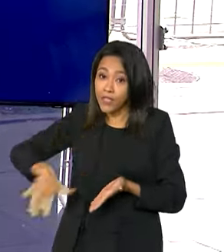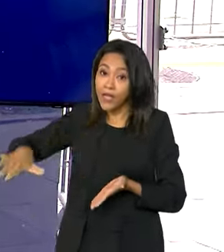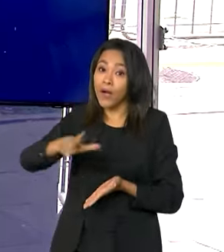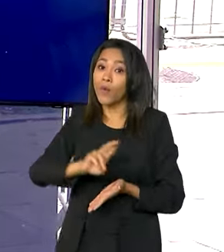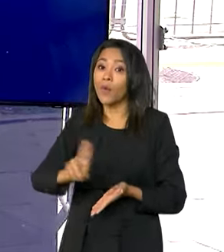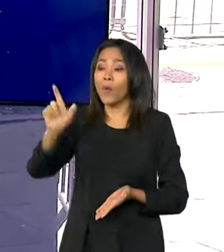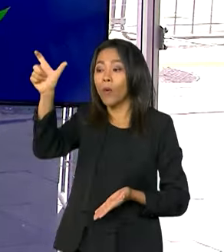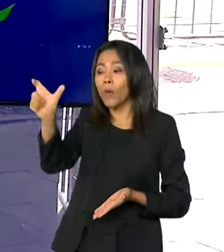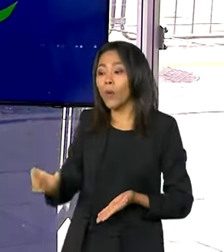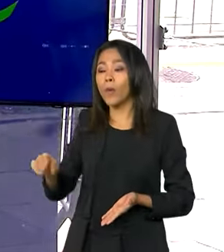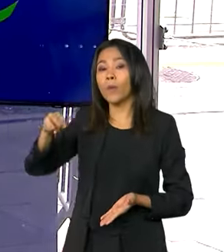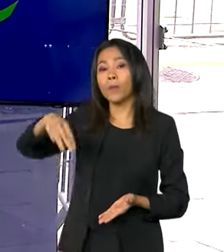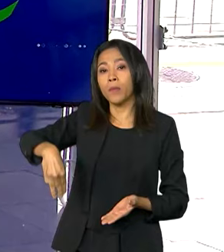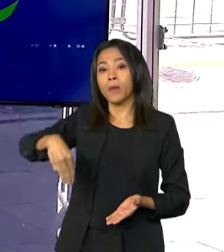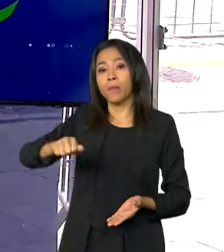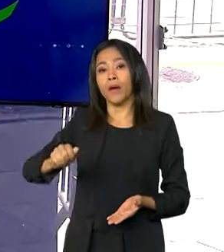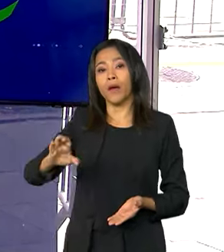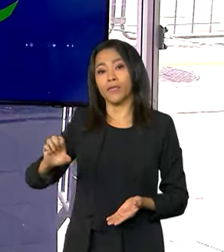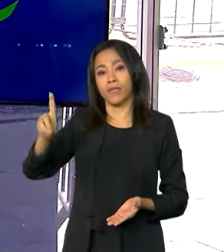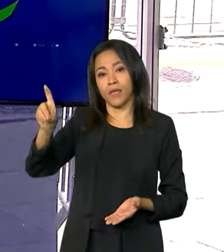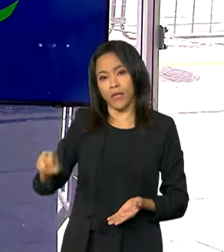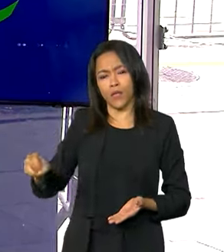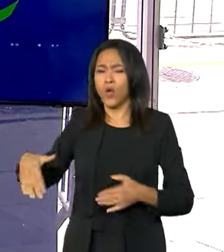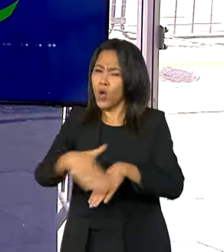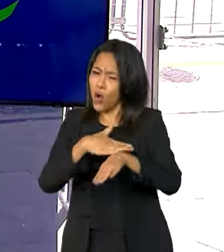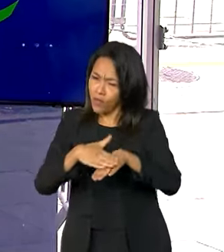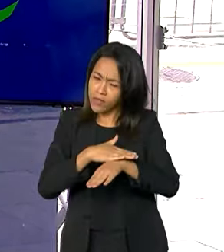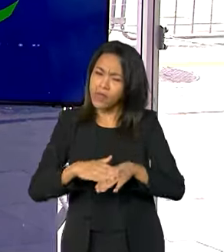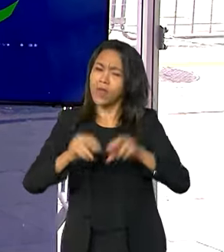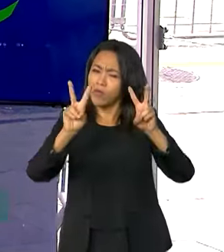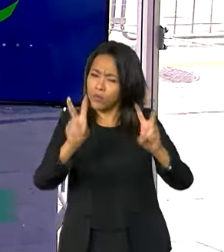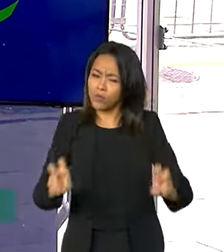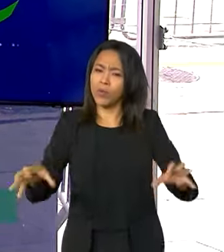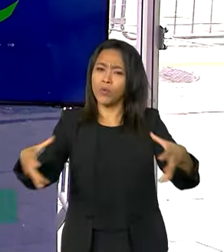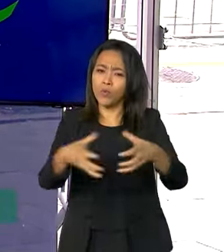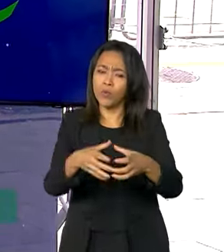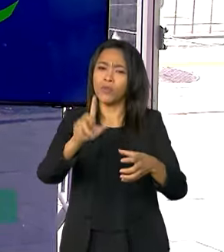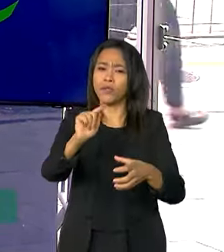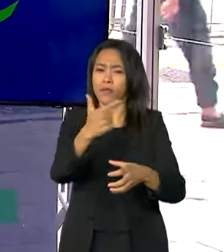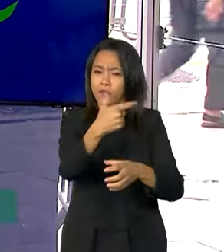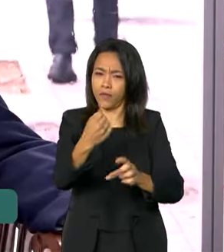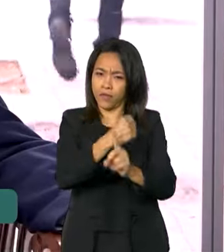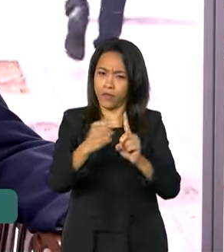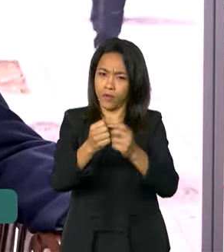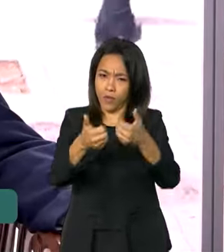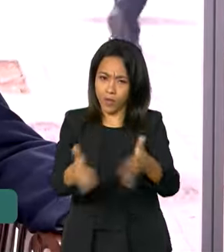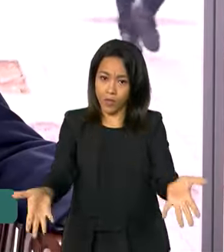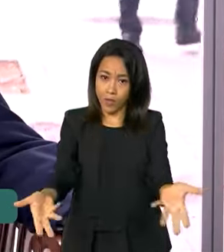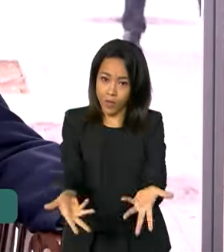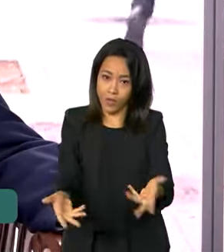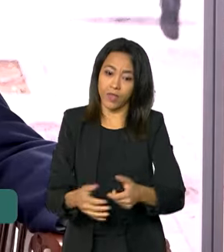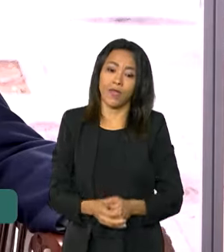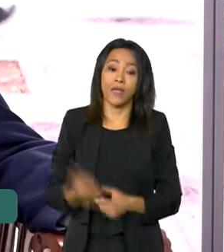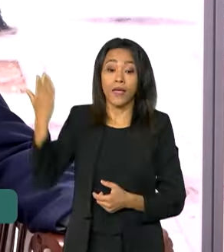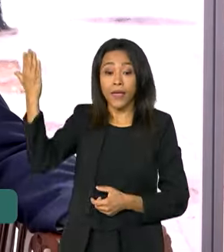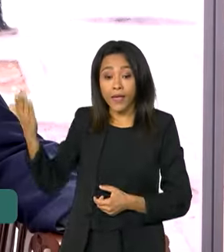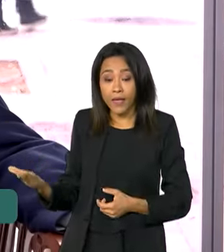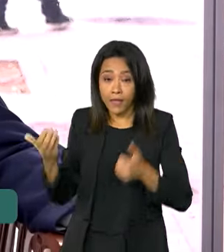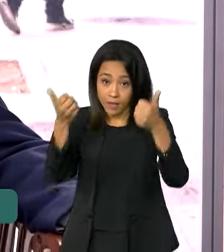Macedo. A gente conversou sobre as atividades do G20 Social, o encontro que começa hoje. Se nós